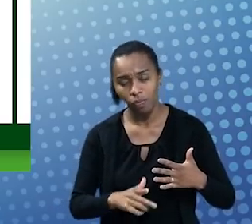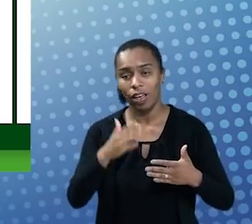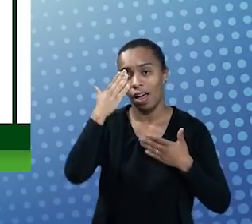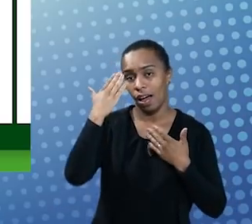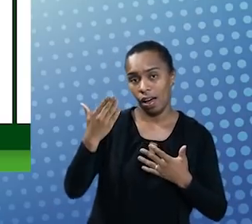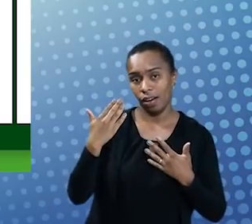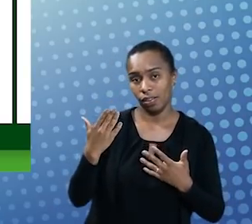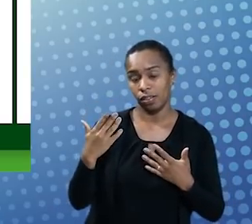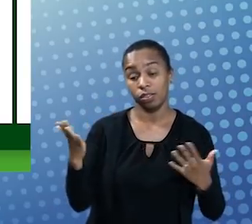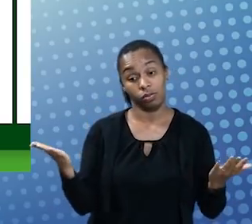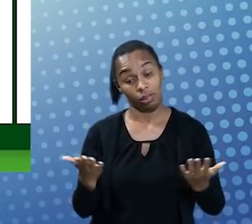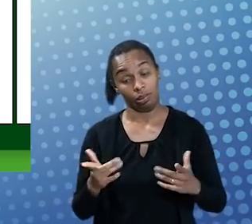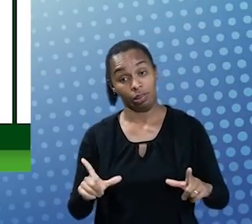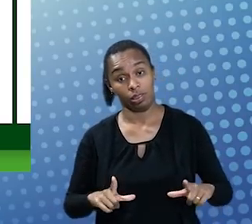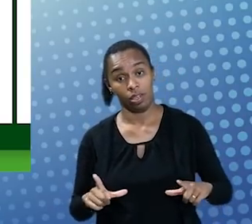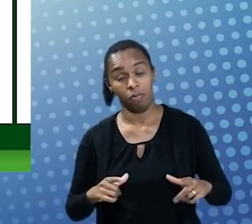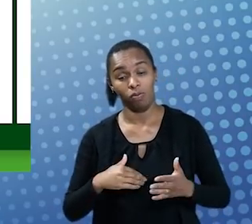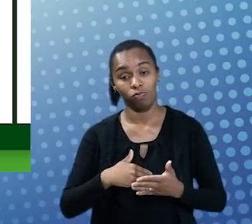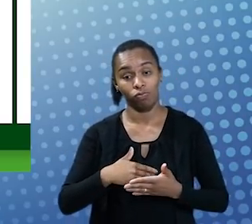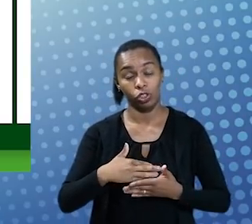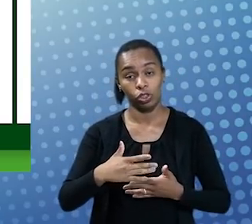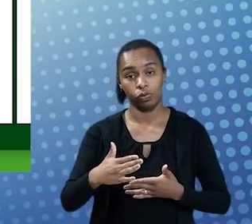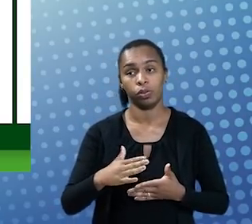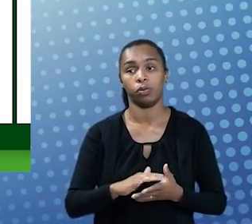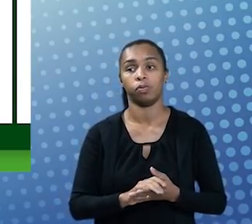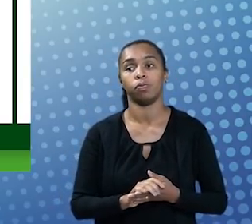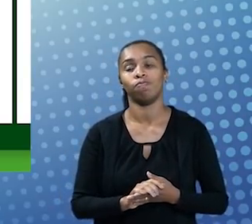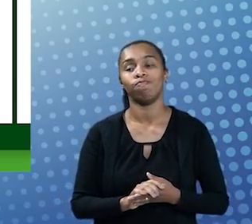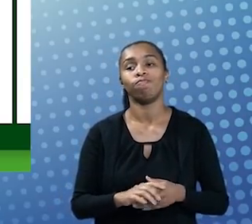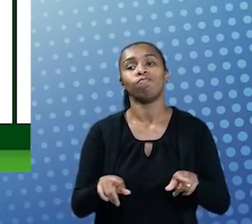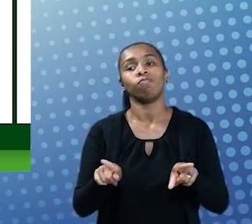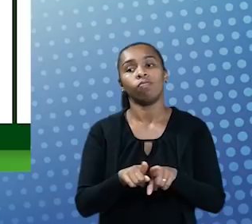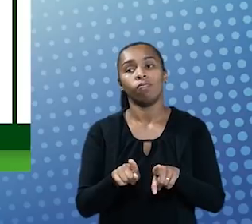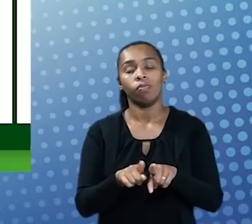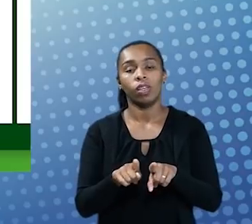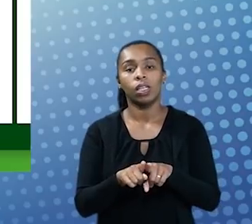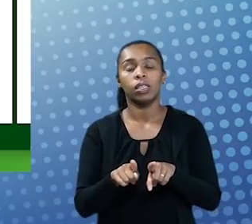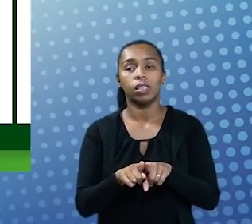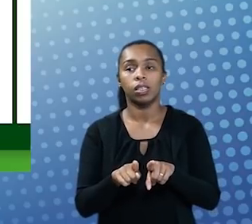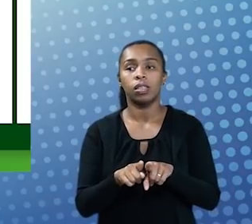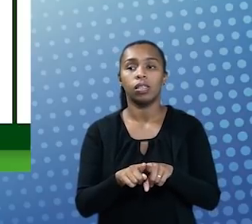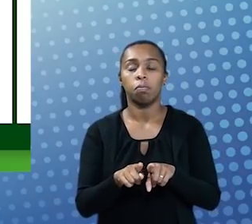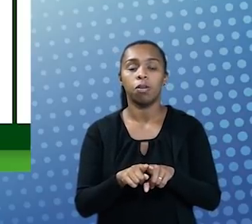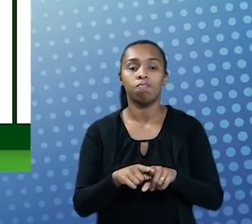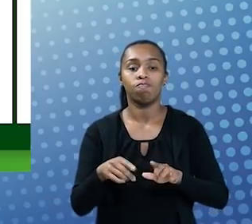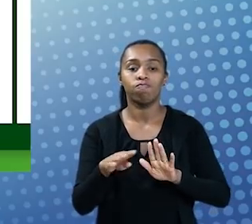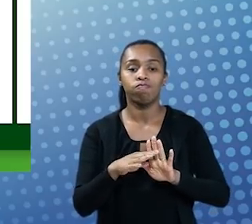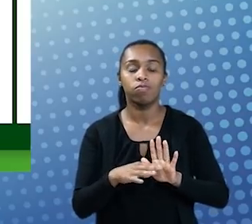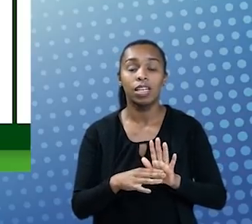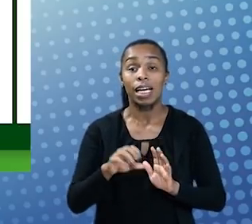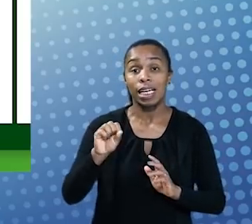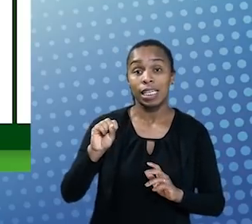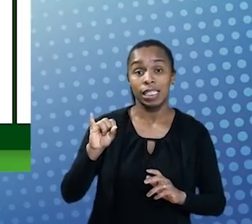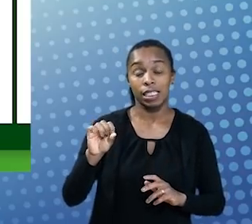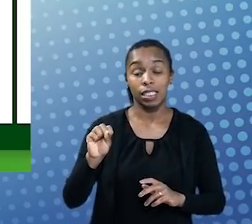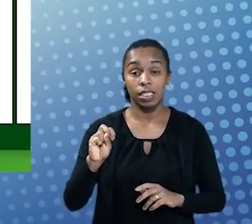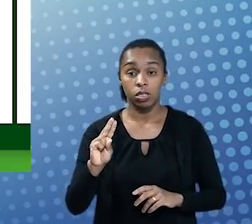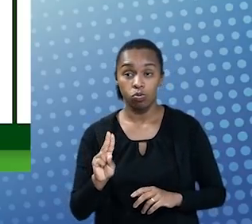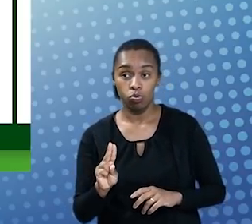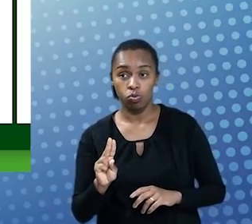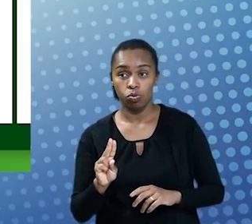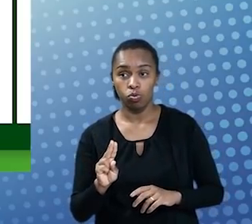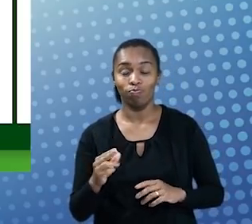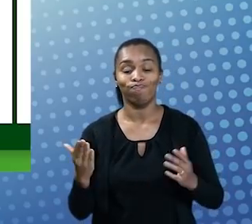esse trabalho que vem sendo desenvolvido pela RNP. E, sobretudo, pelo protagonismo que tem desenvolvido a SESU, quando,